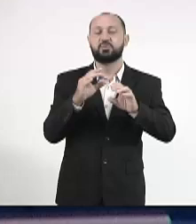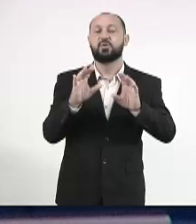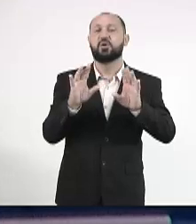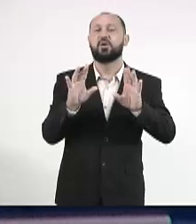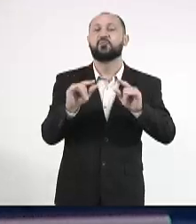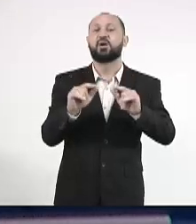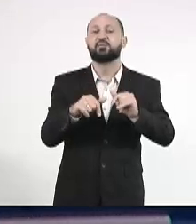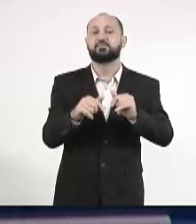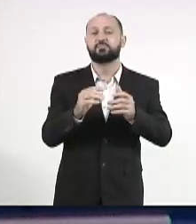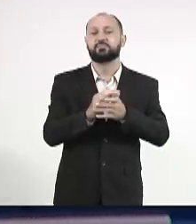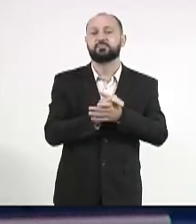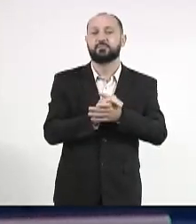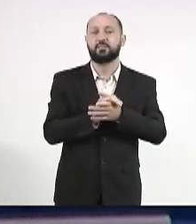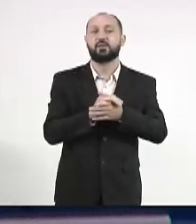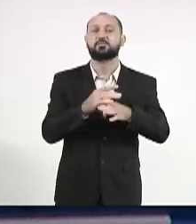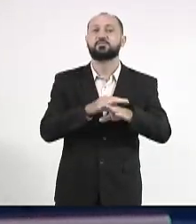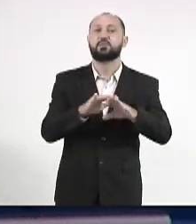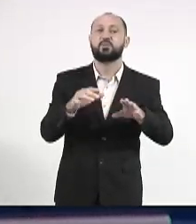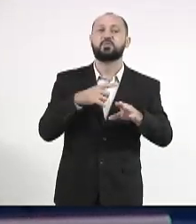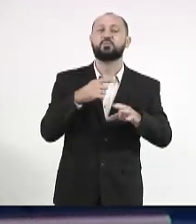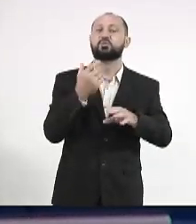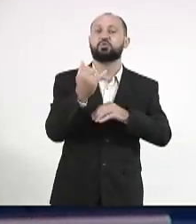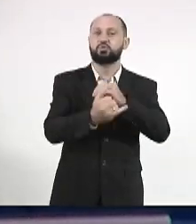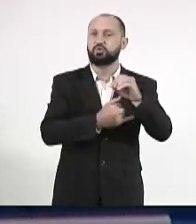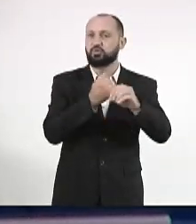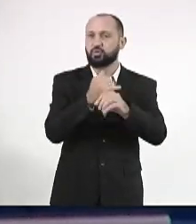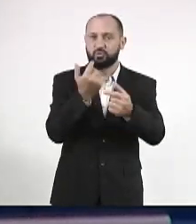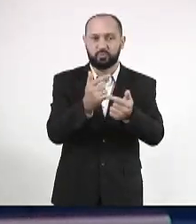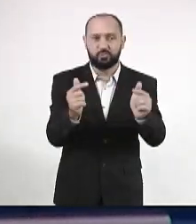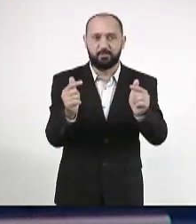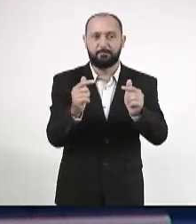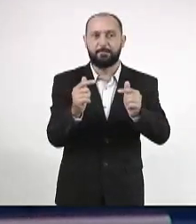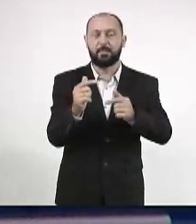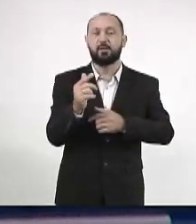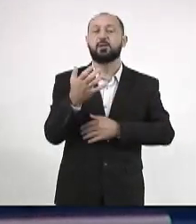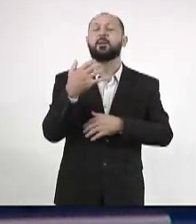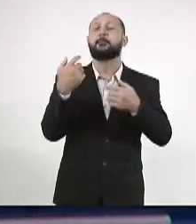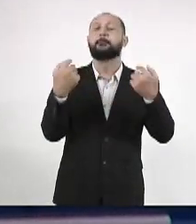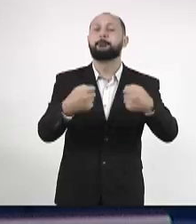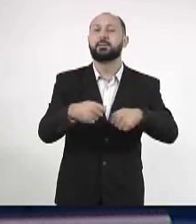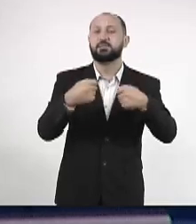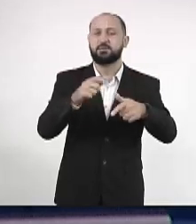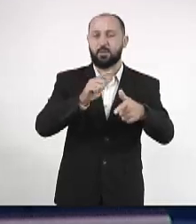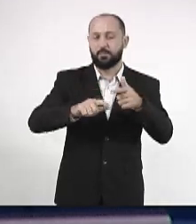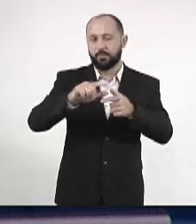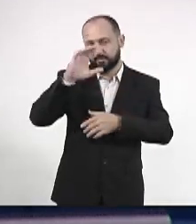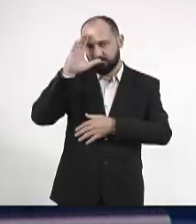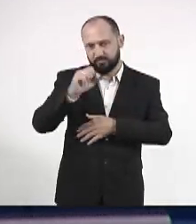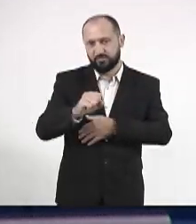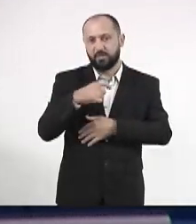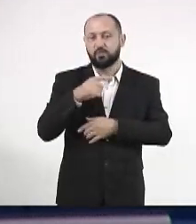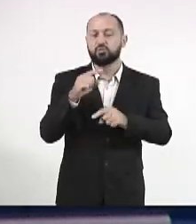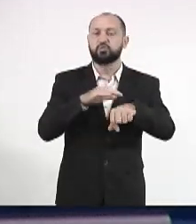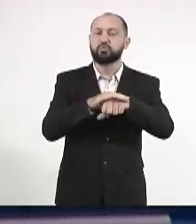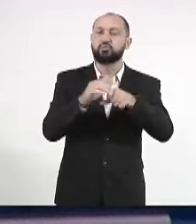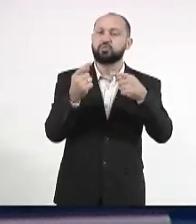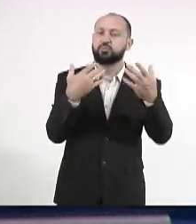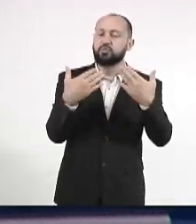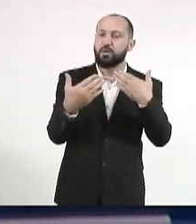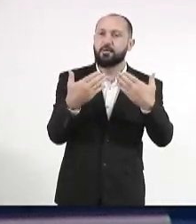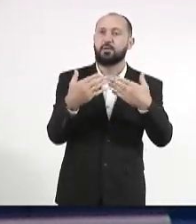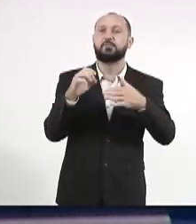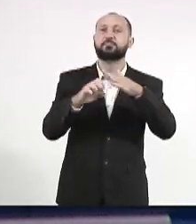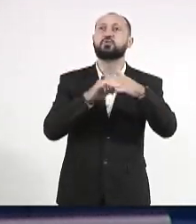Saiu da cidade, acabou, não tem mais internet. Então, nós precisamos resolver isso aí. acho que um diálogo com as empresas,